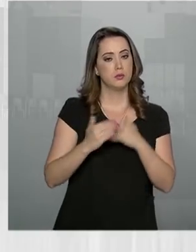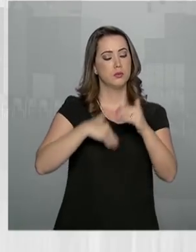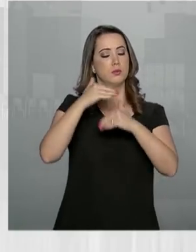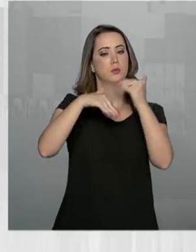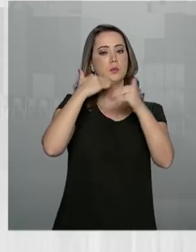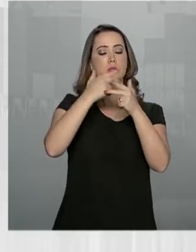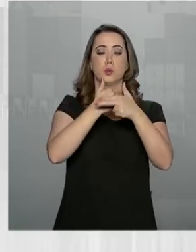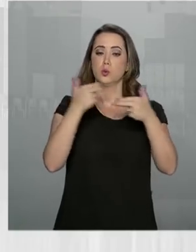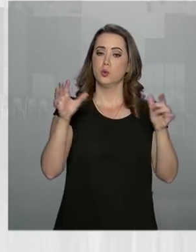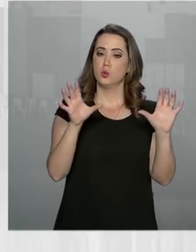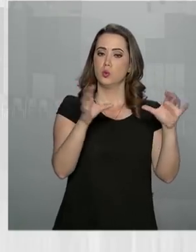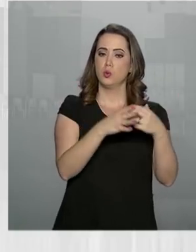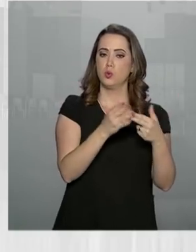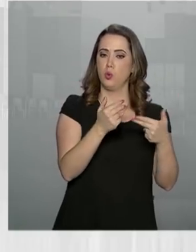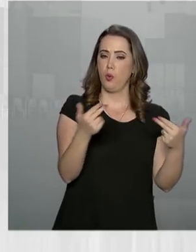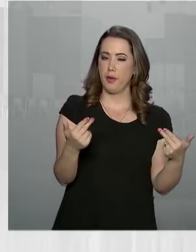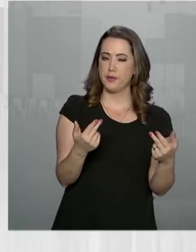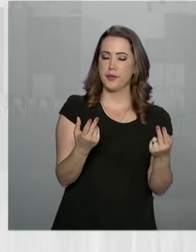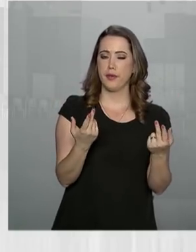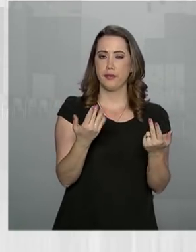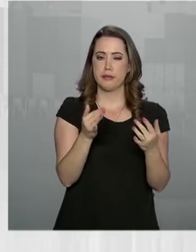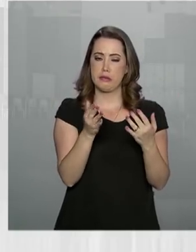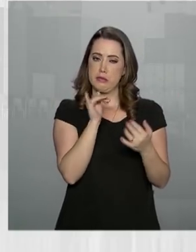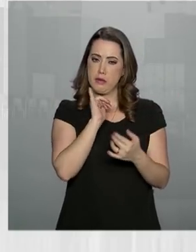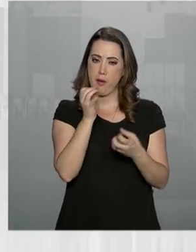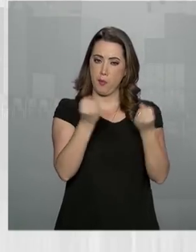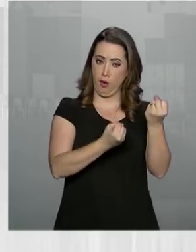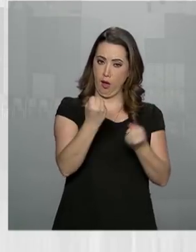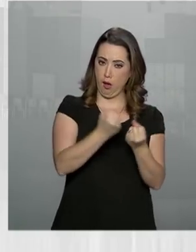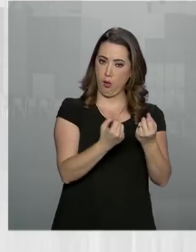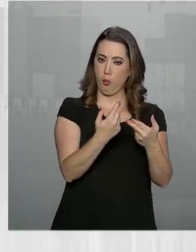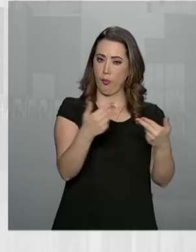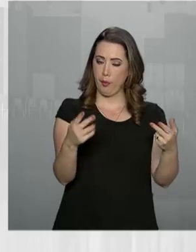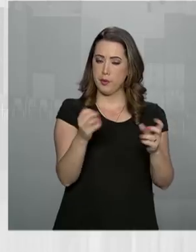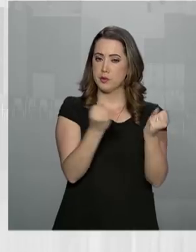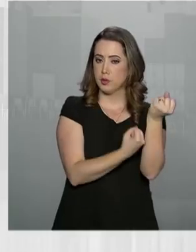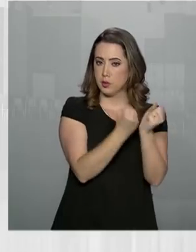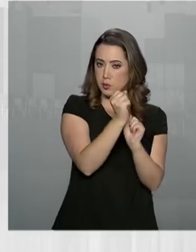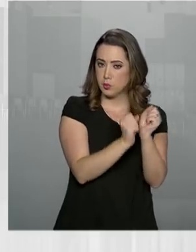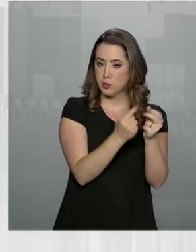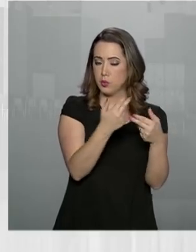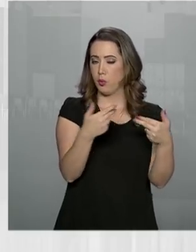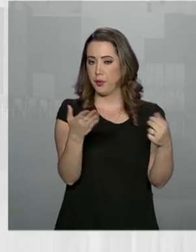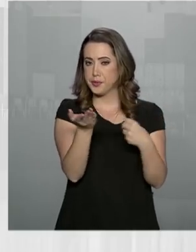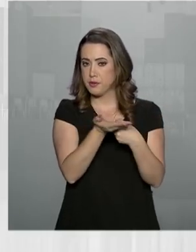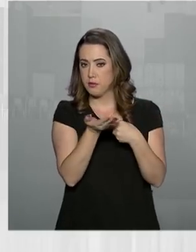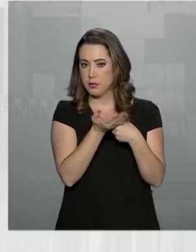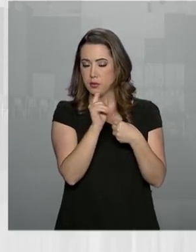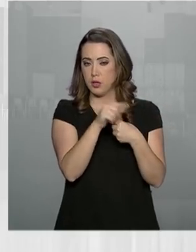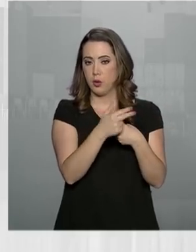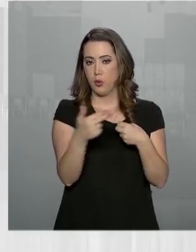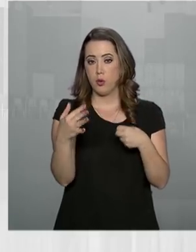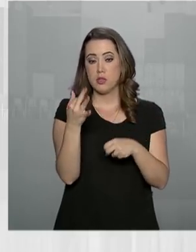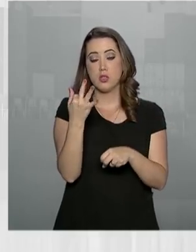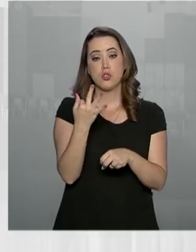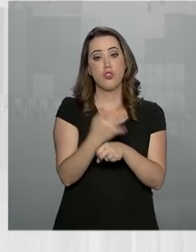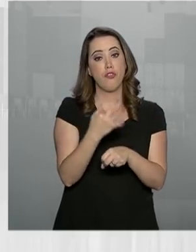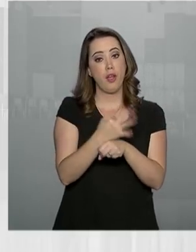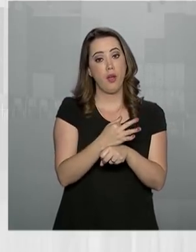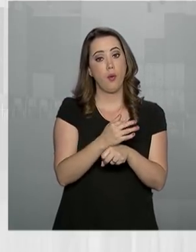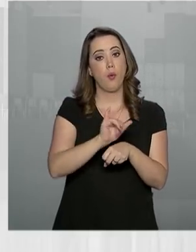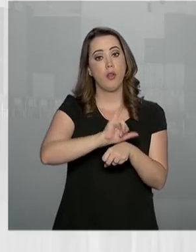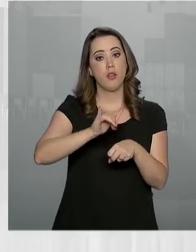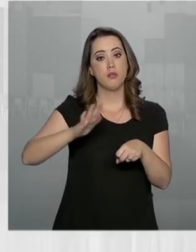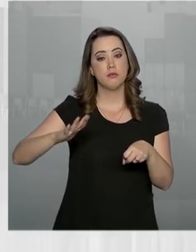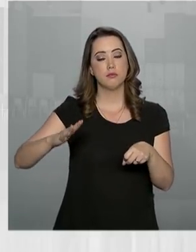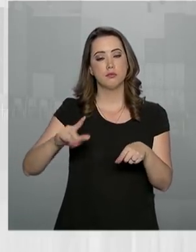aumento nas áreas de bens de capital, como veículos e máquinas, bens intermediários, como materiais de ferro e aço, e